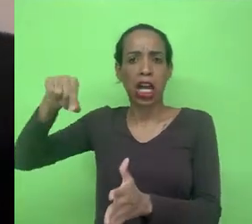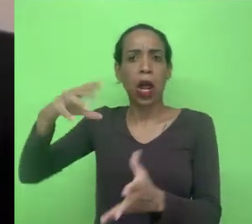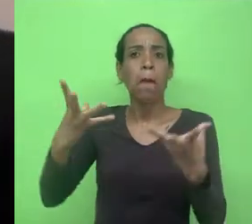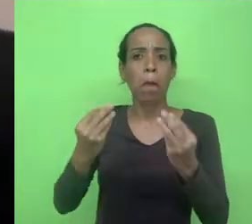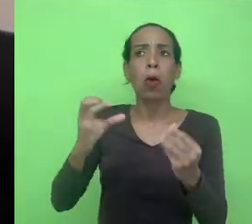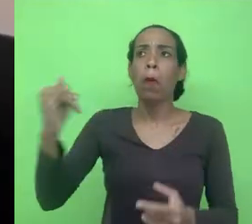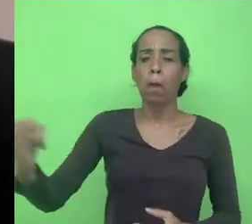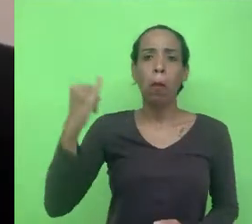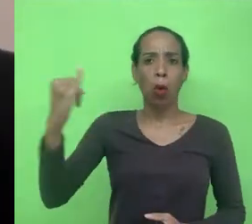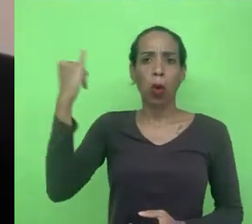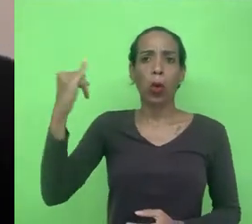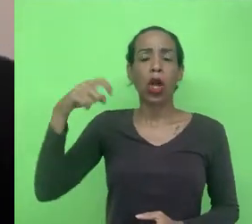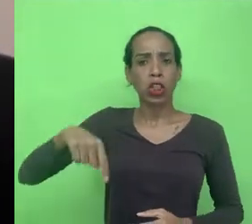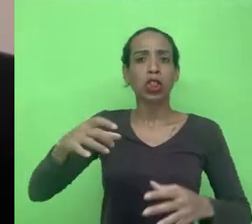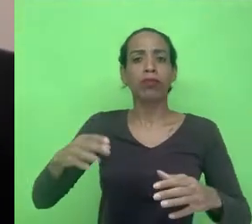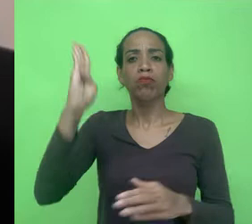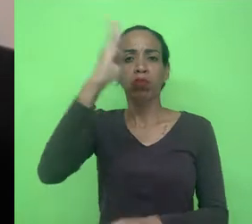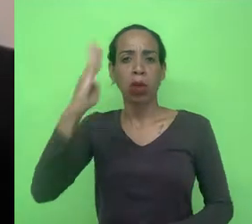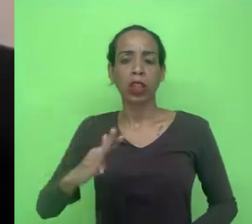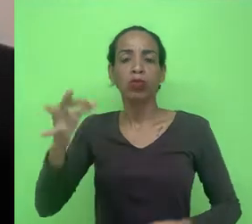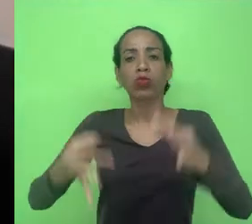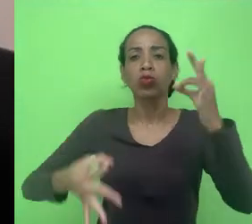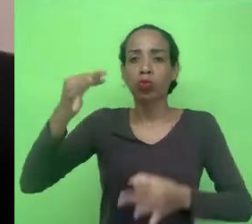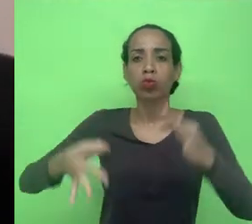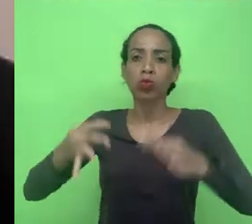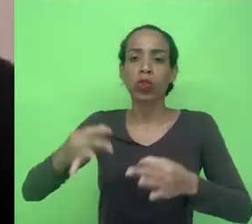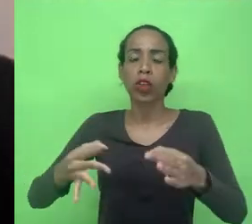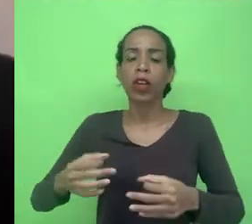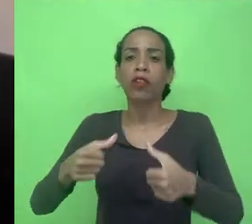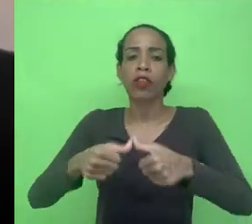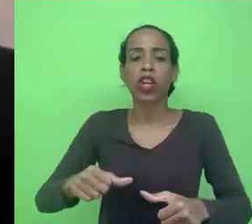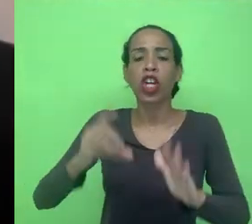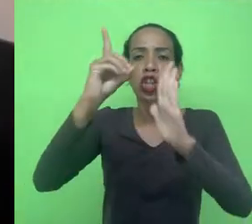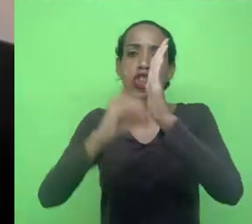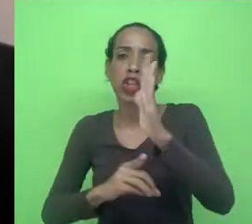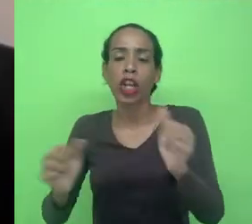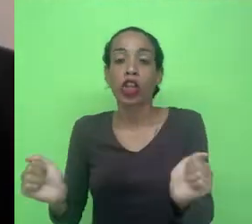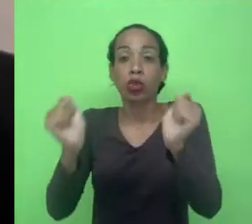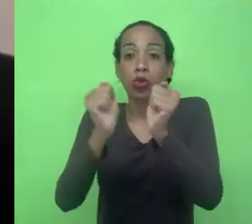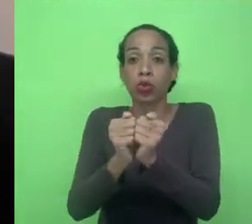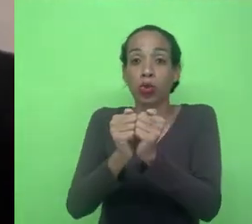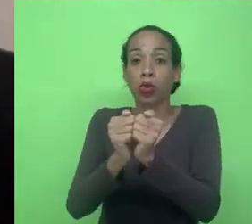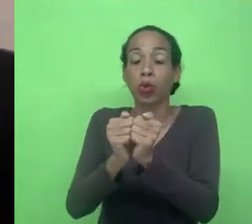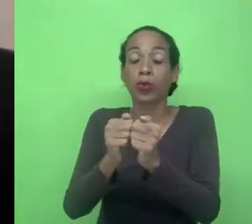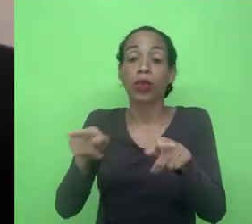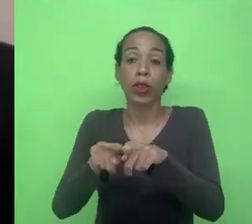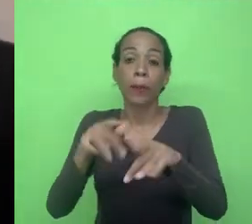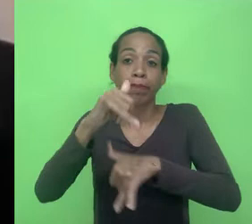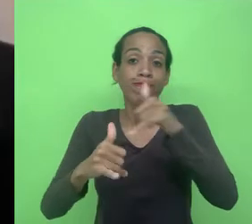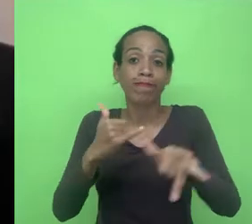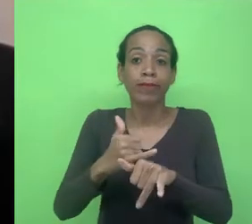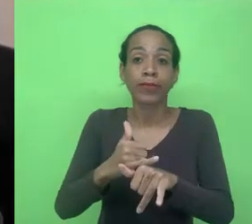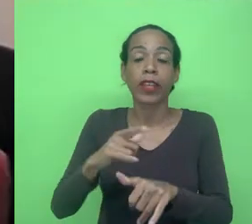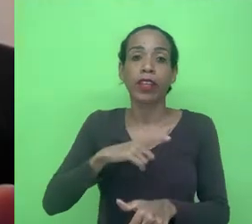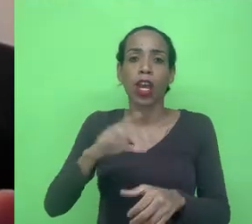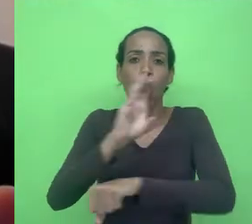brasileiro, sobre essa junção que veio para ficar entre o Direito e a Tecnologia. A Patrícia tem um curso, PM Medeiros, se